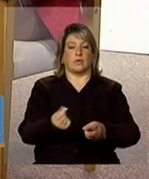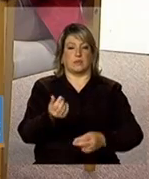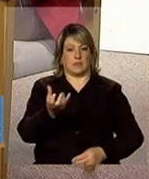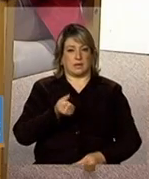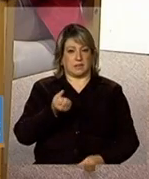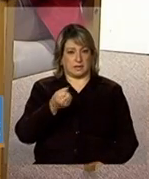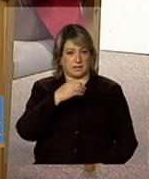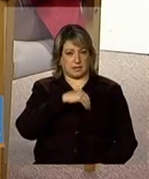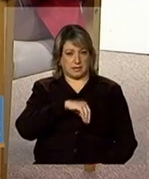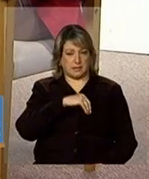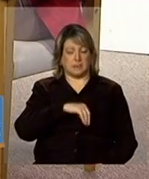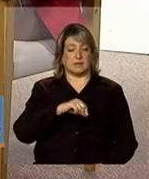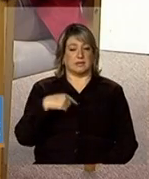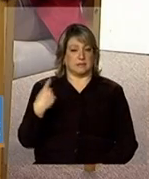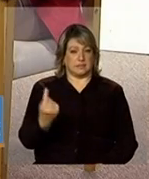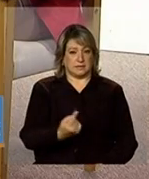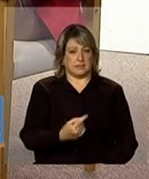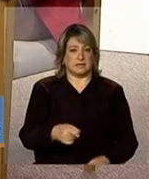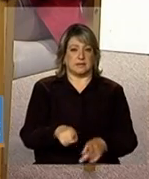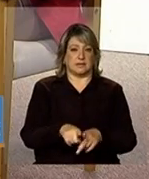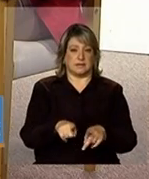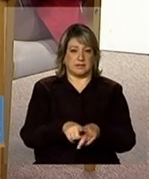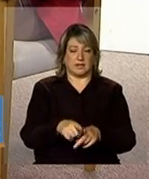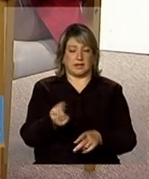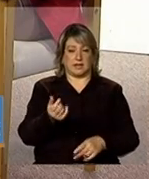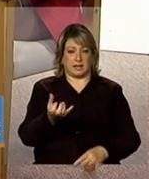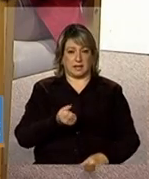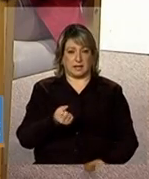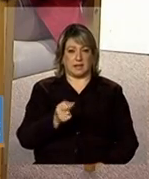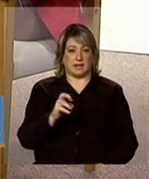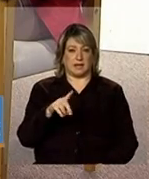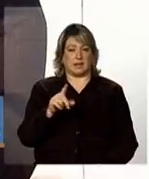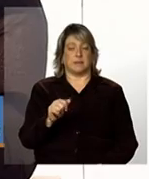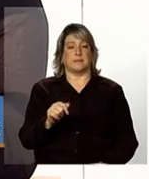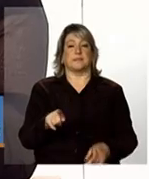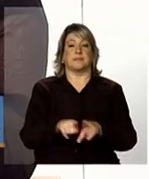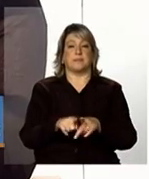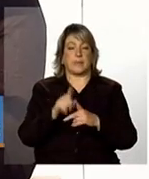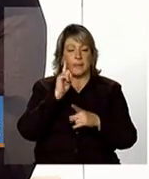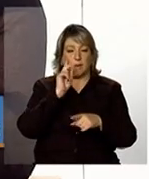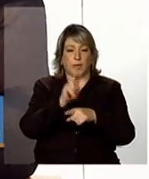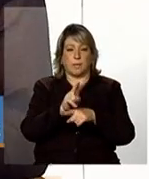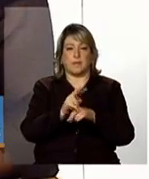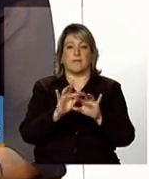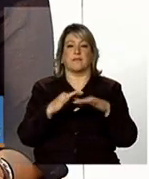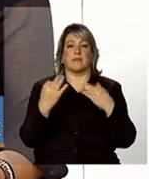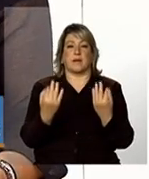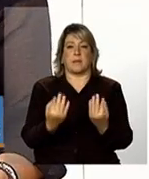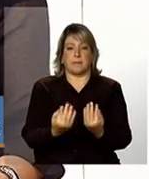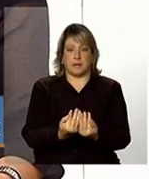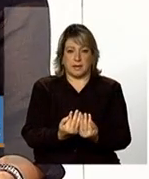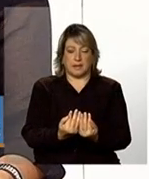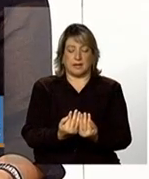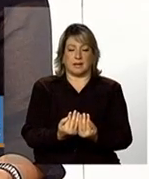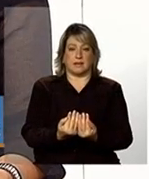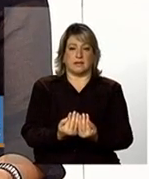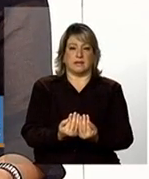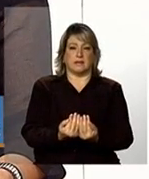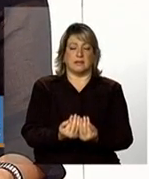isso é uma coisa super importante conforme já foi dito e o acompanhamento familiar por meio